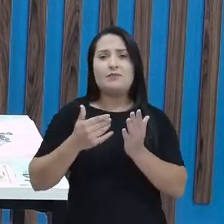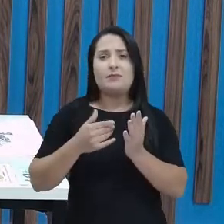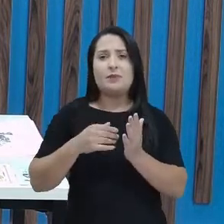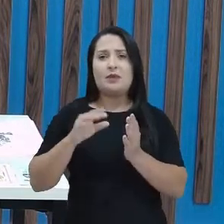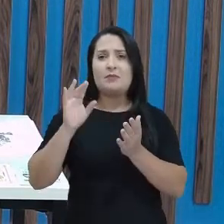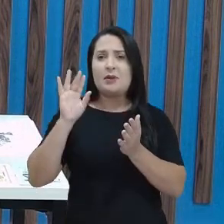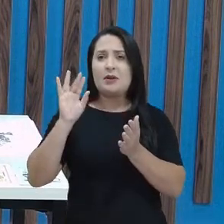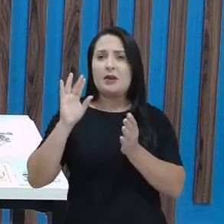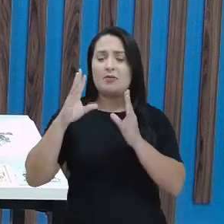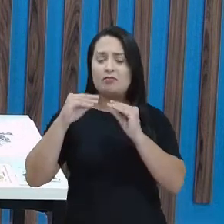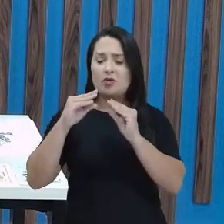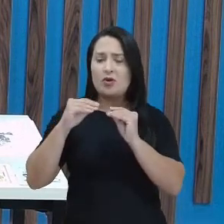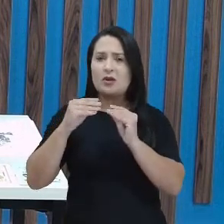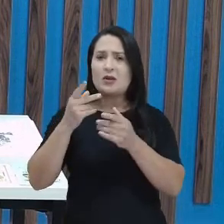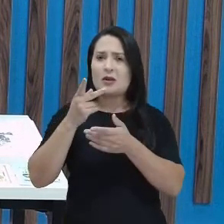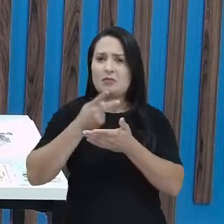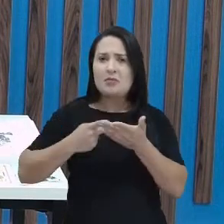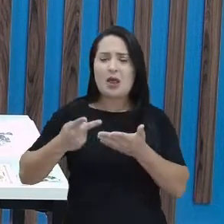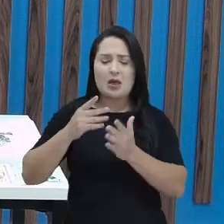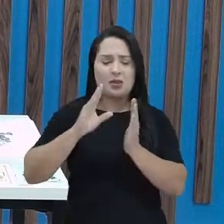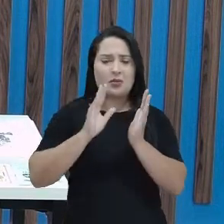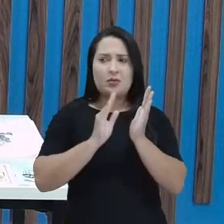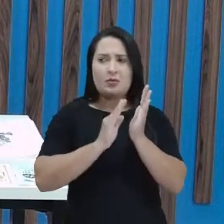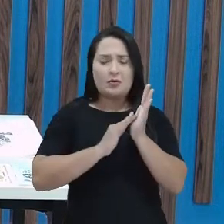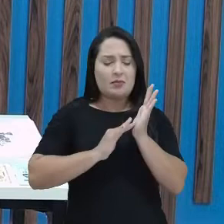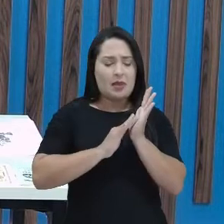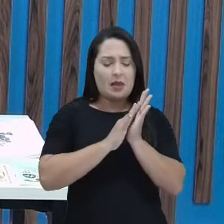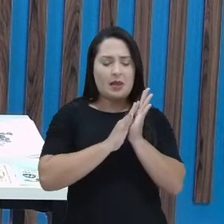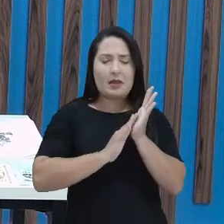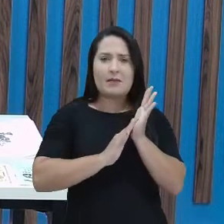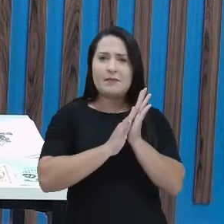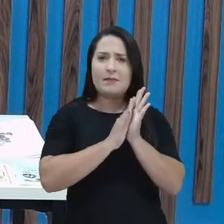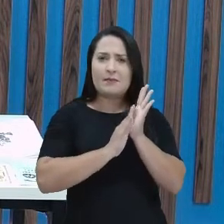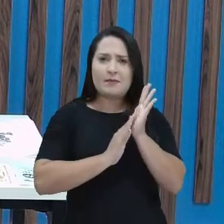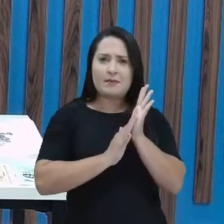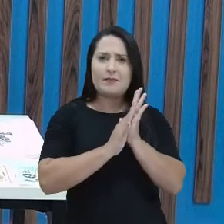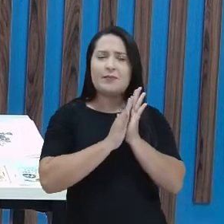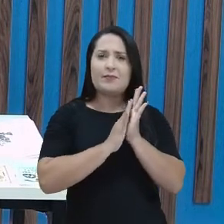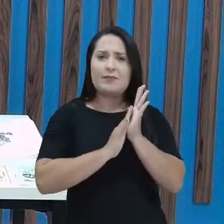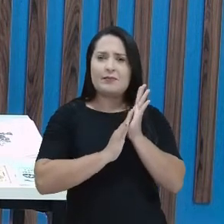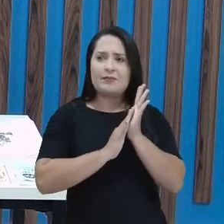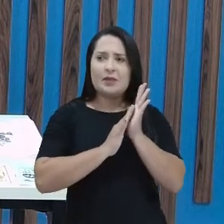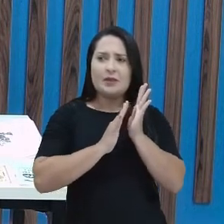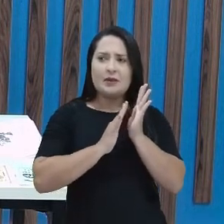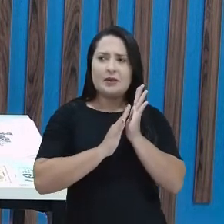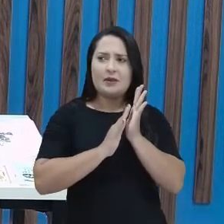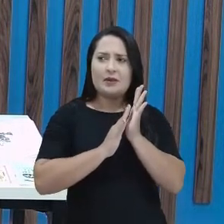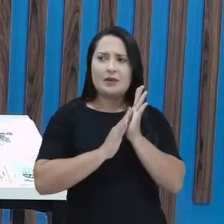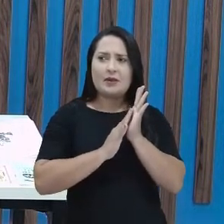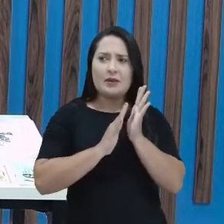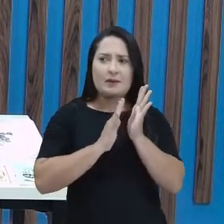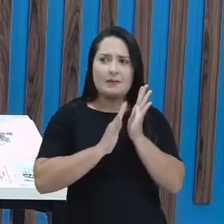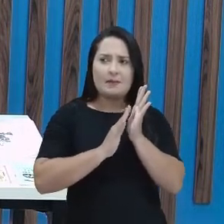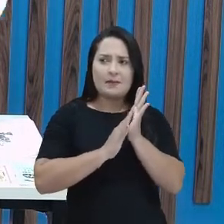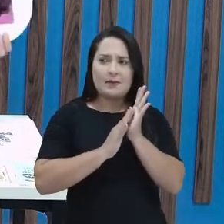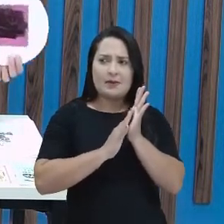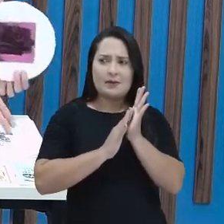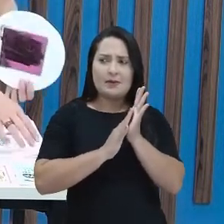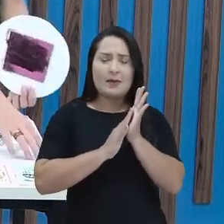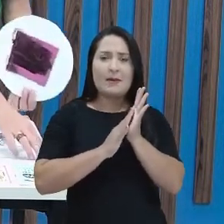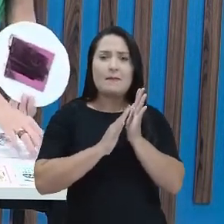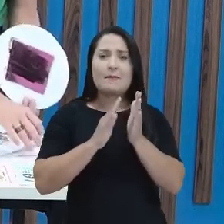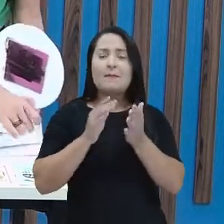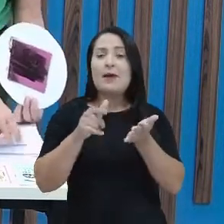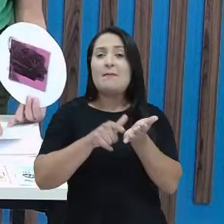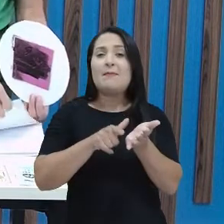esponjinha de prato. Passa a tinta e pressiona no papel, como eu